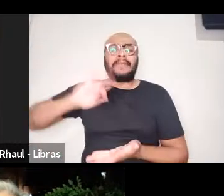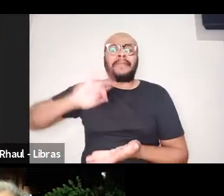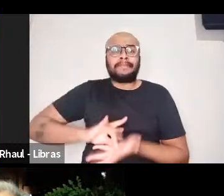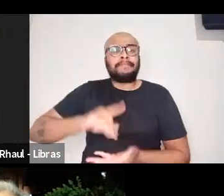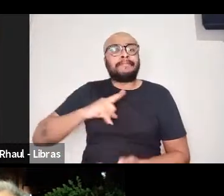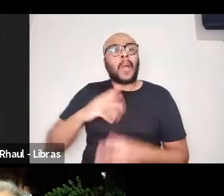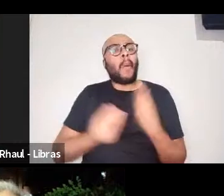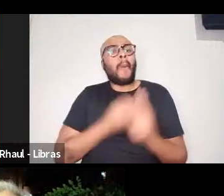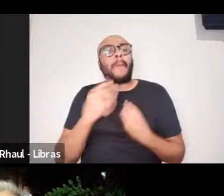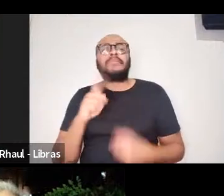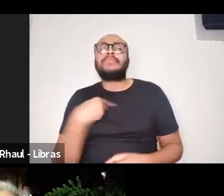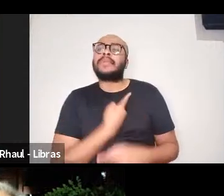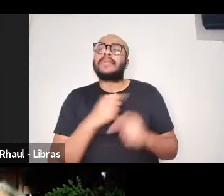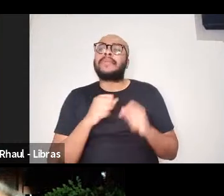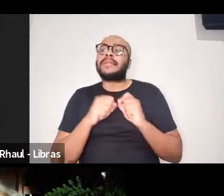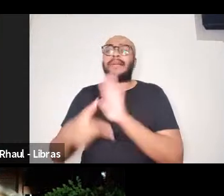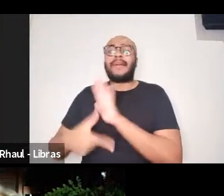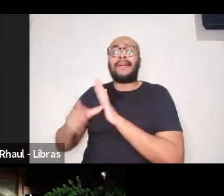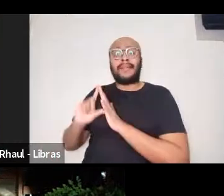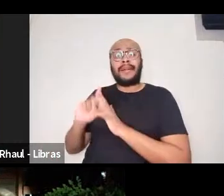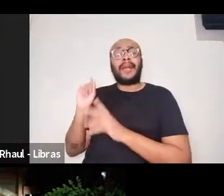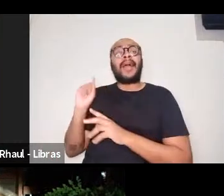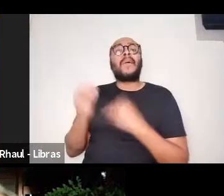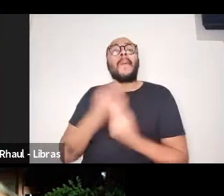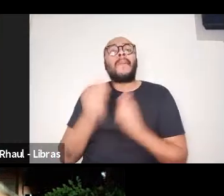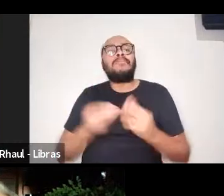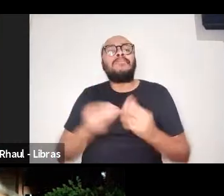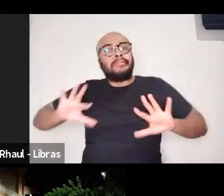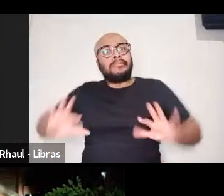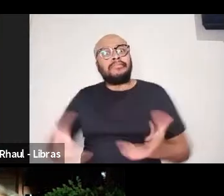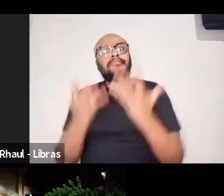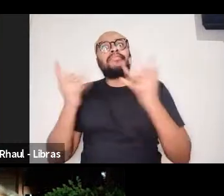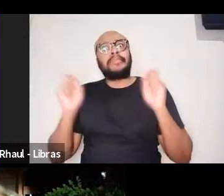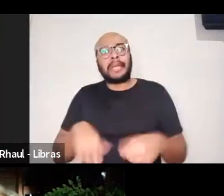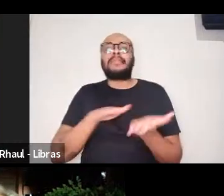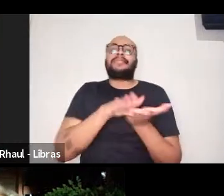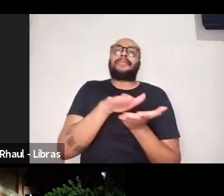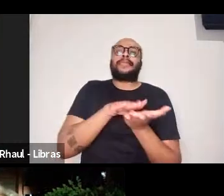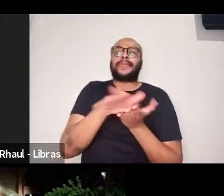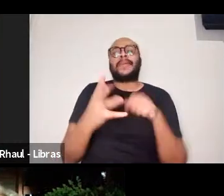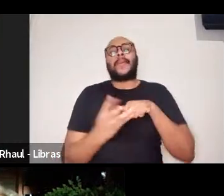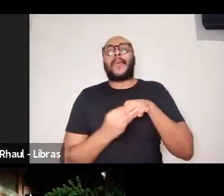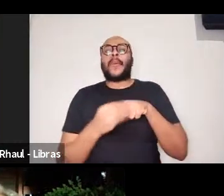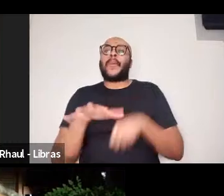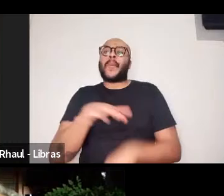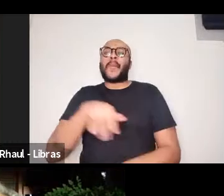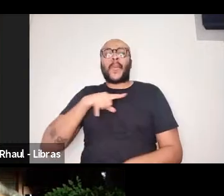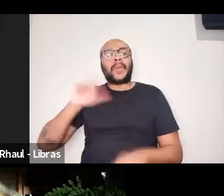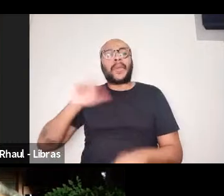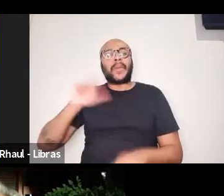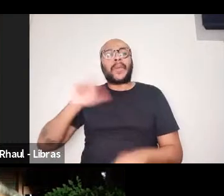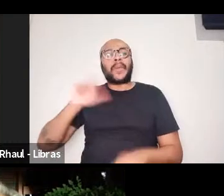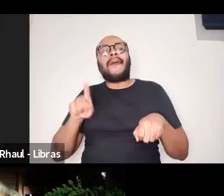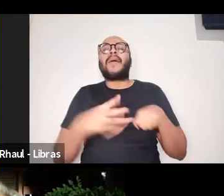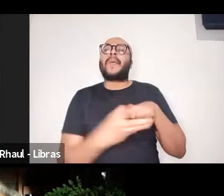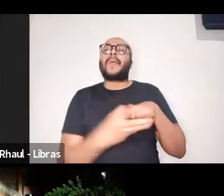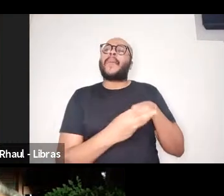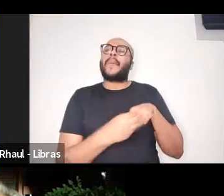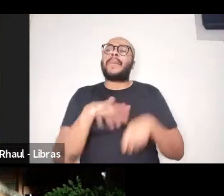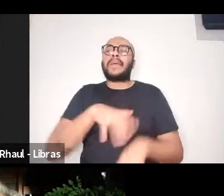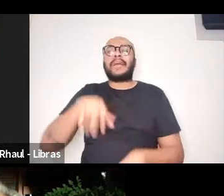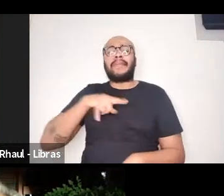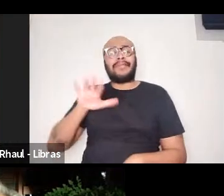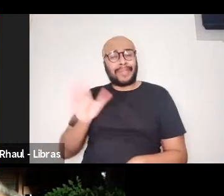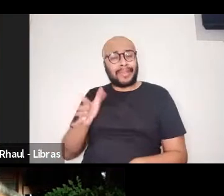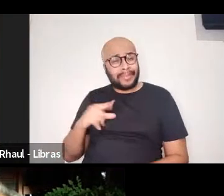a gente fazia ali era estimular essa produção de conhecimento sobre o conhecimento que estava já